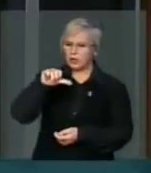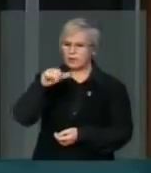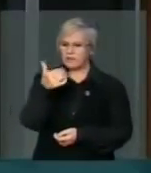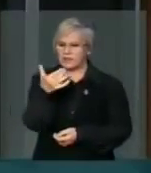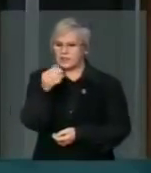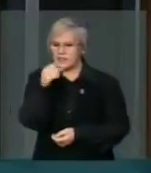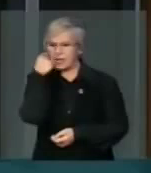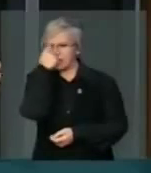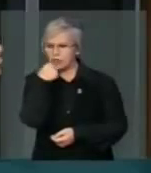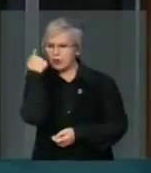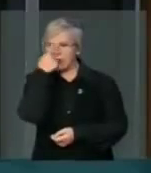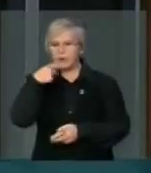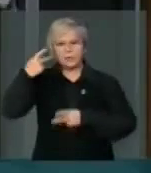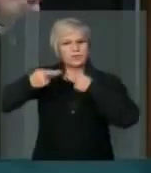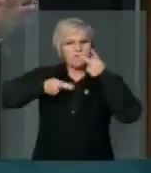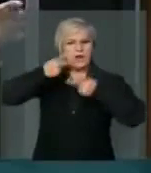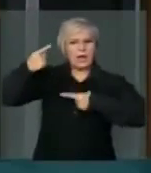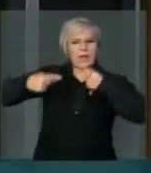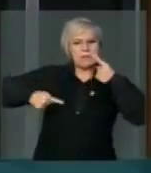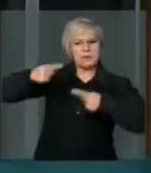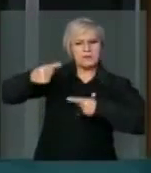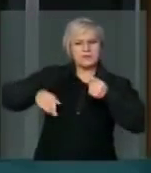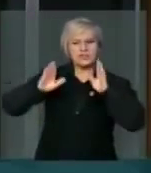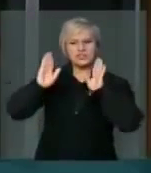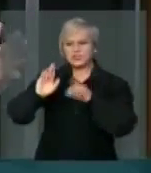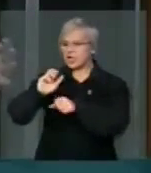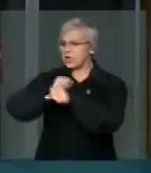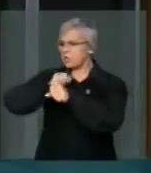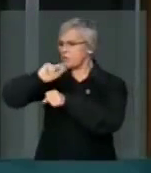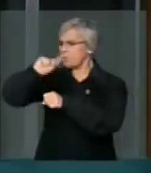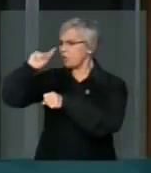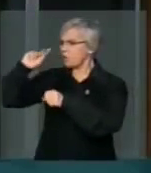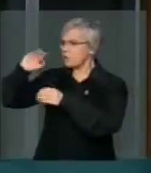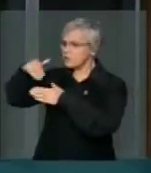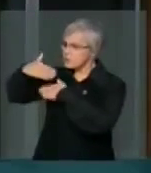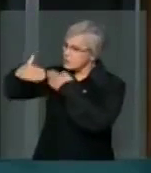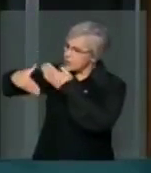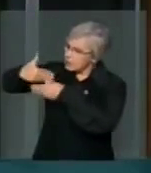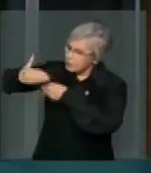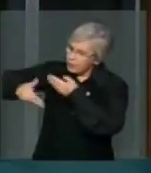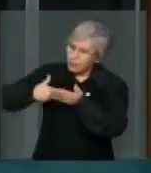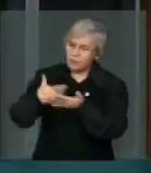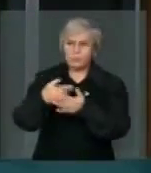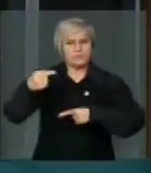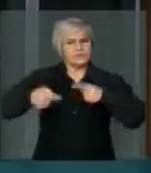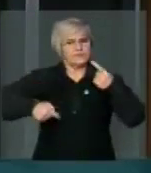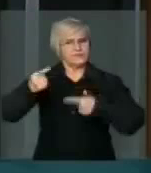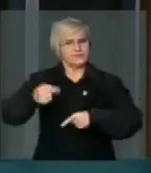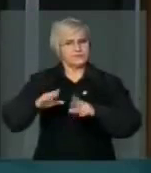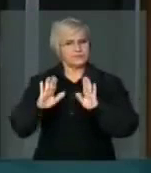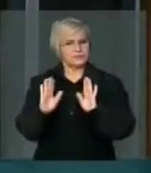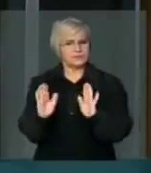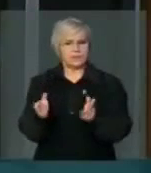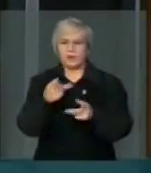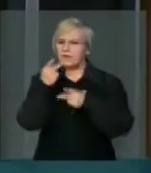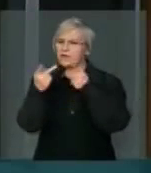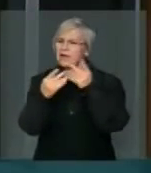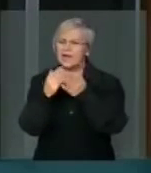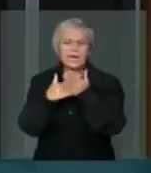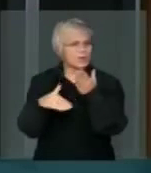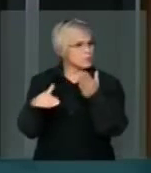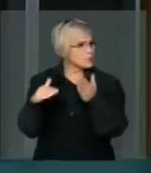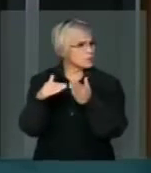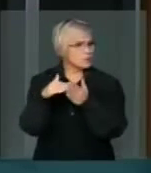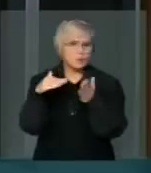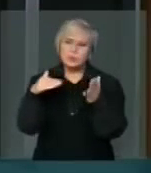argumentos e já vinha sendo feita há muito tempo. Os argumentos foram esgotados, a